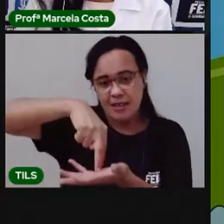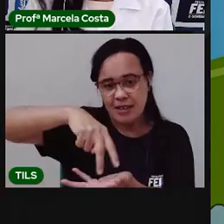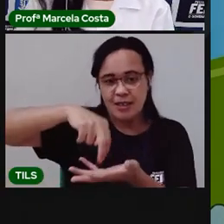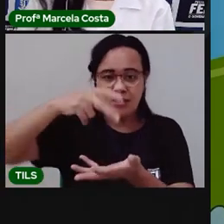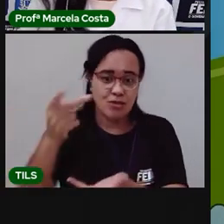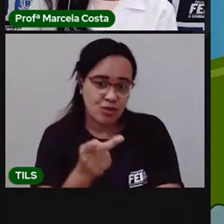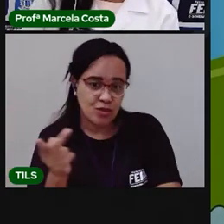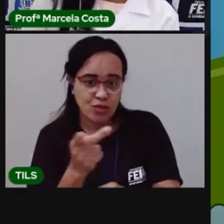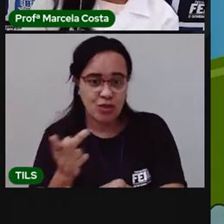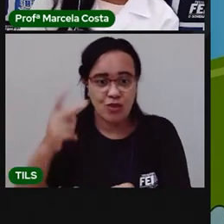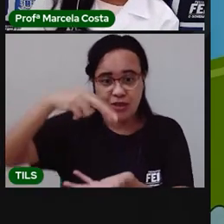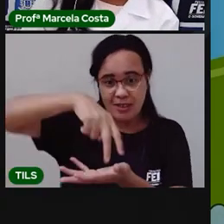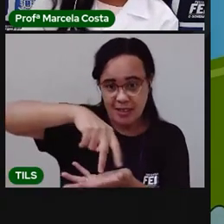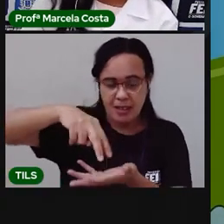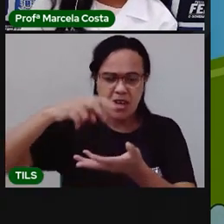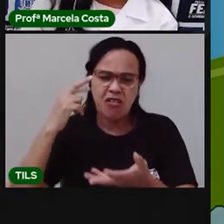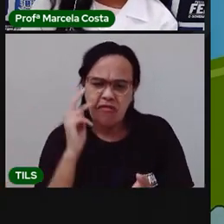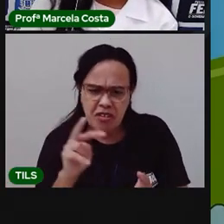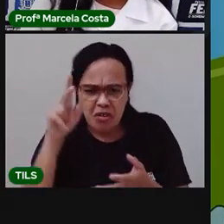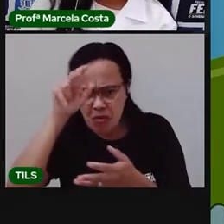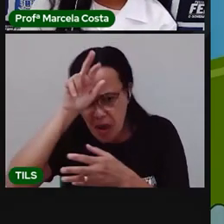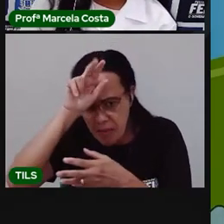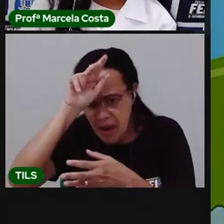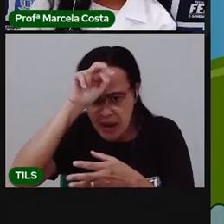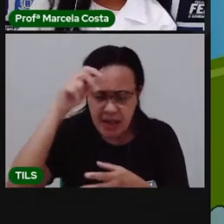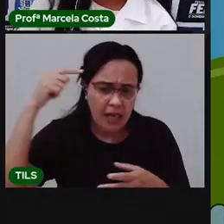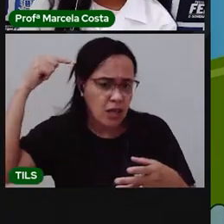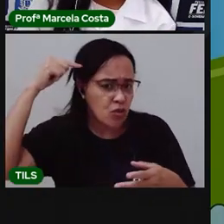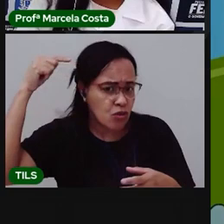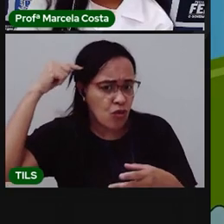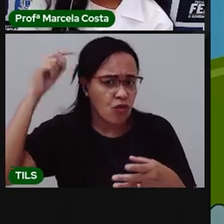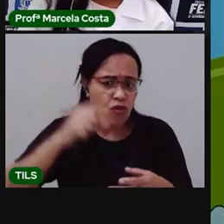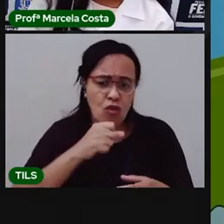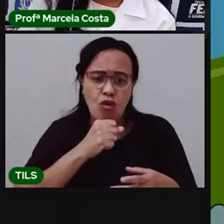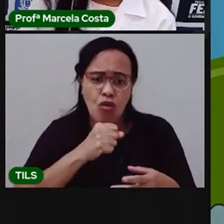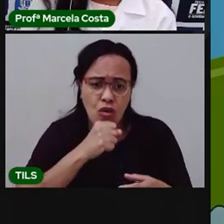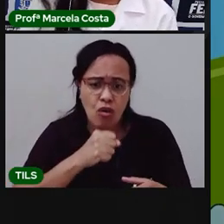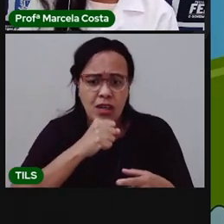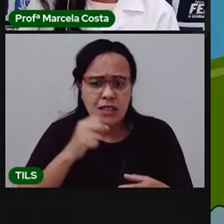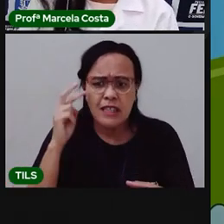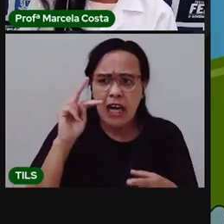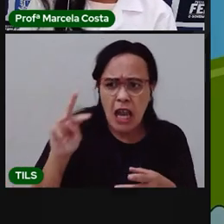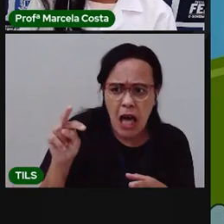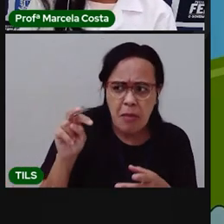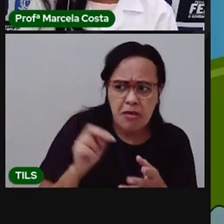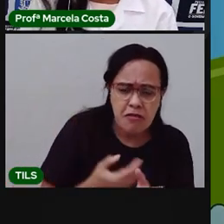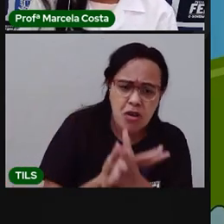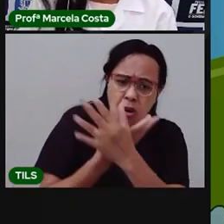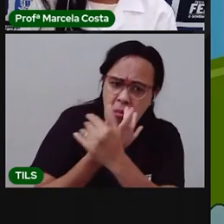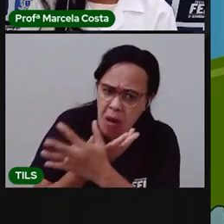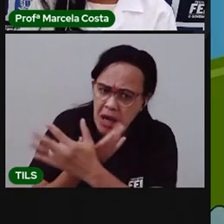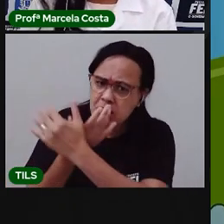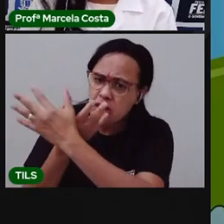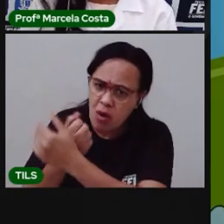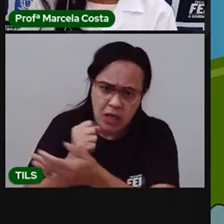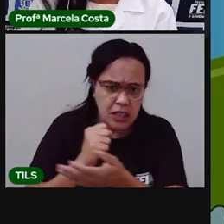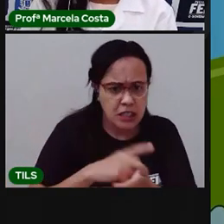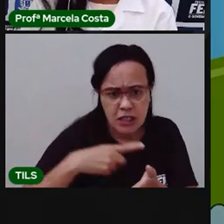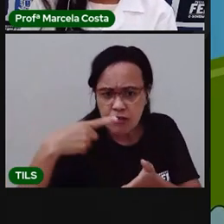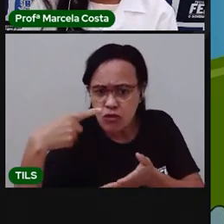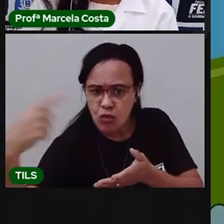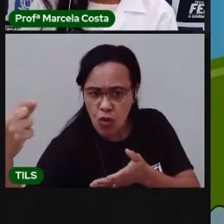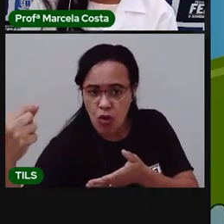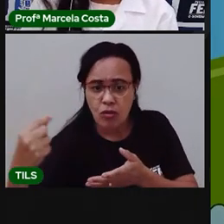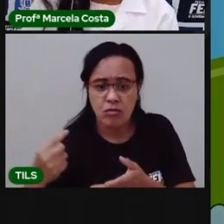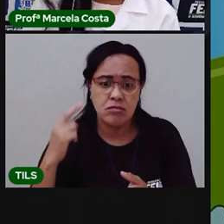Eu vi uma barata na careca do popô, assim que ela me viu, bateu asas e